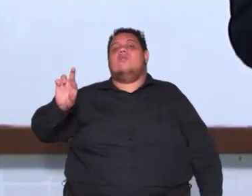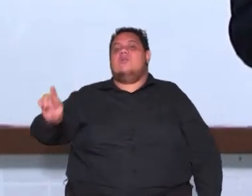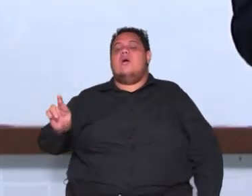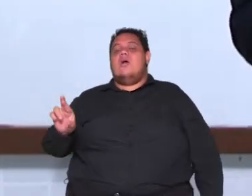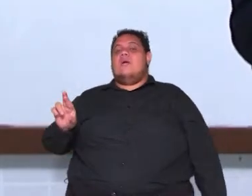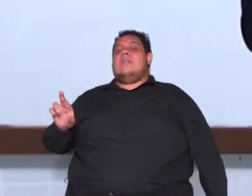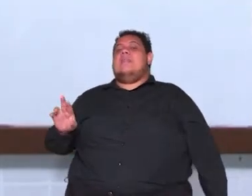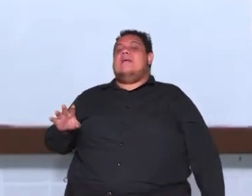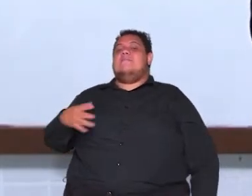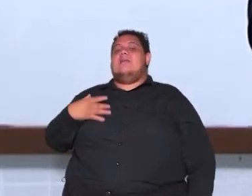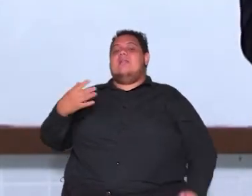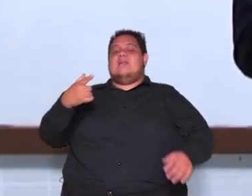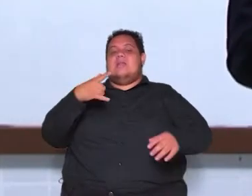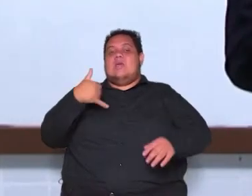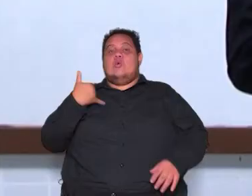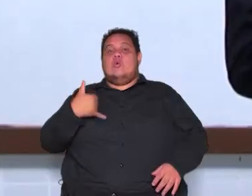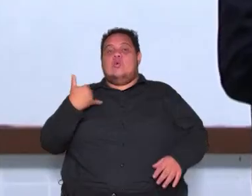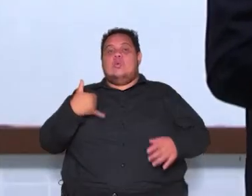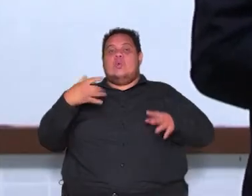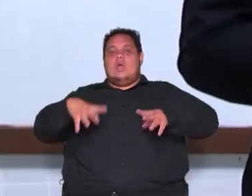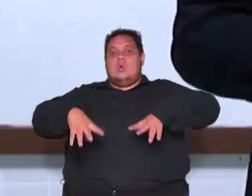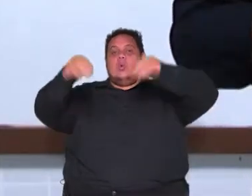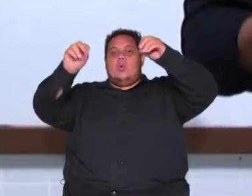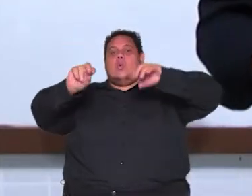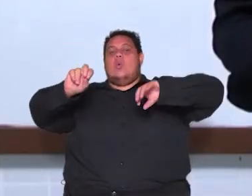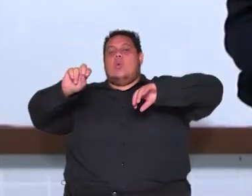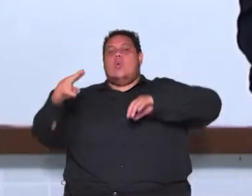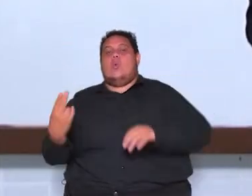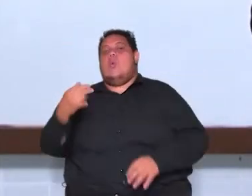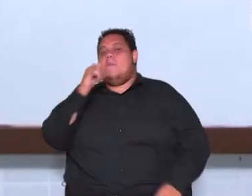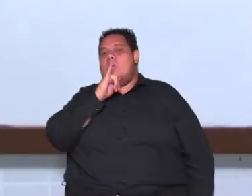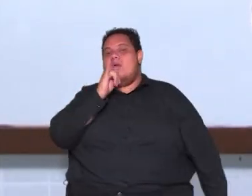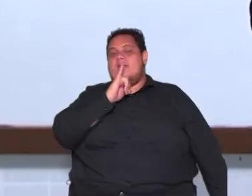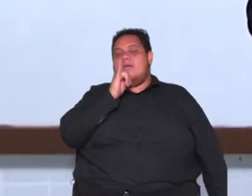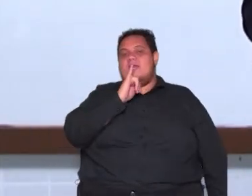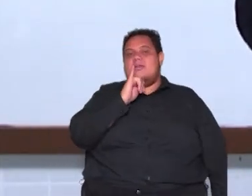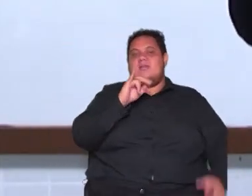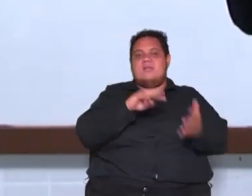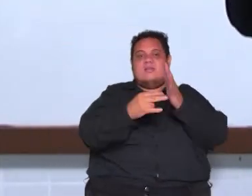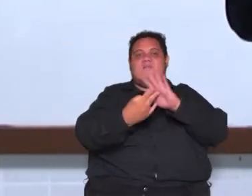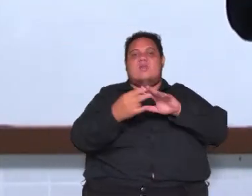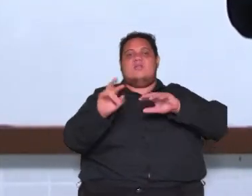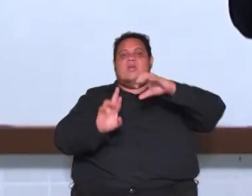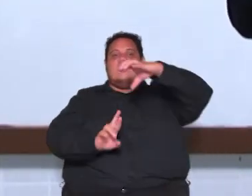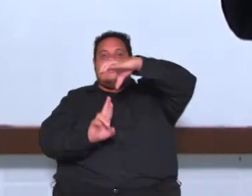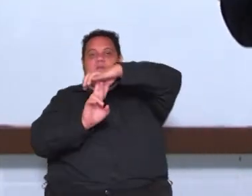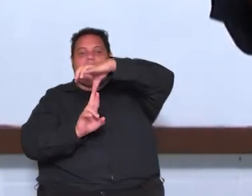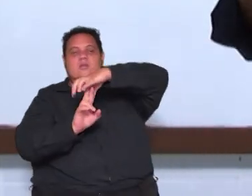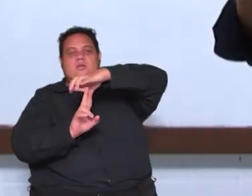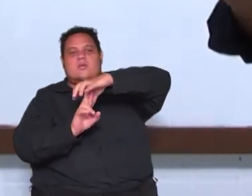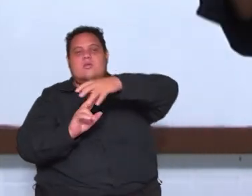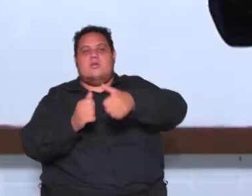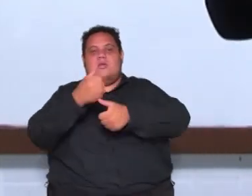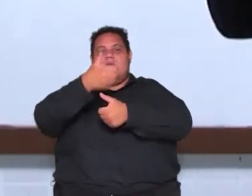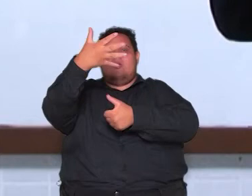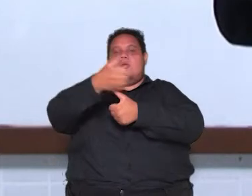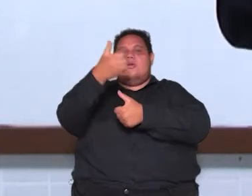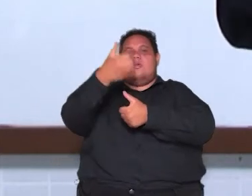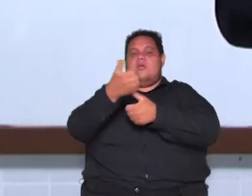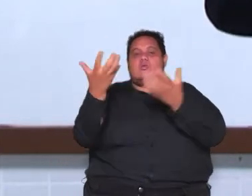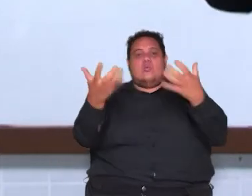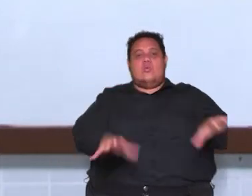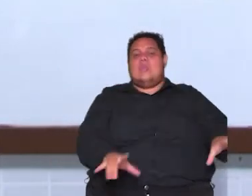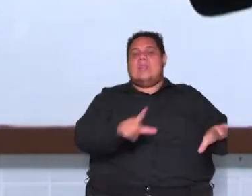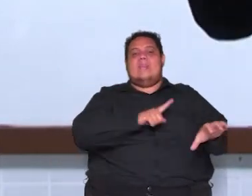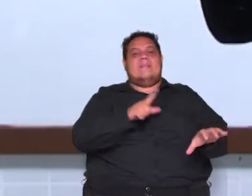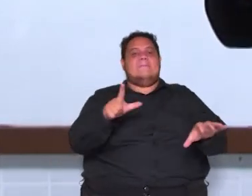governo que ele defendia era a monarquia ilustrada ou o despotismo esclarecido que na verdade eram reis absolutistas que não abriam mão do seu